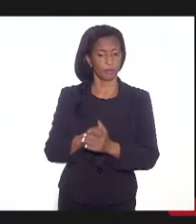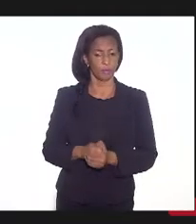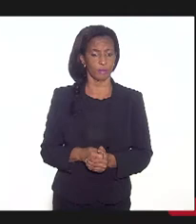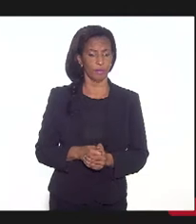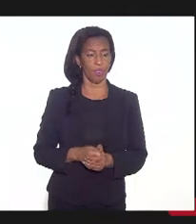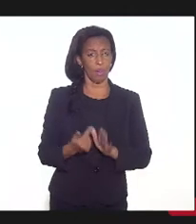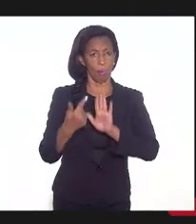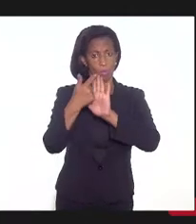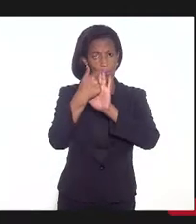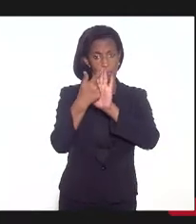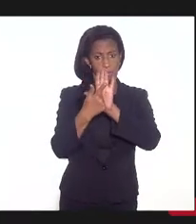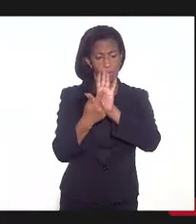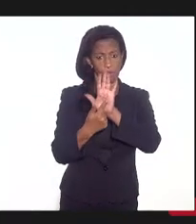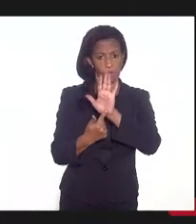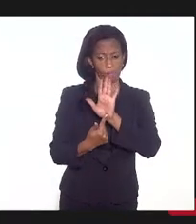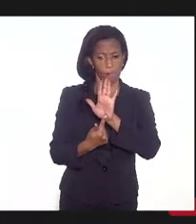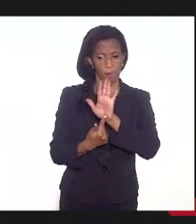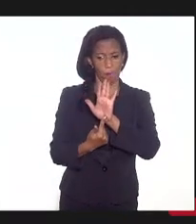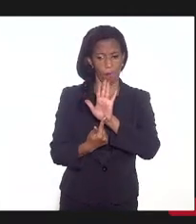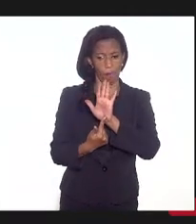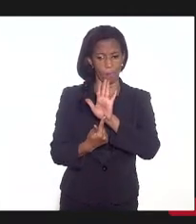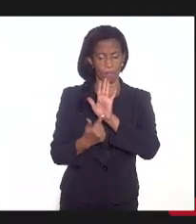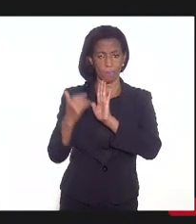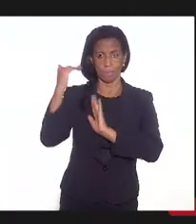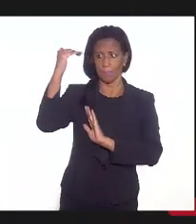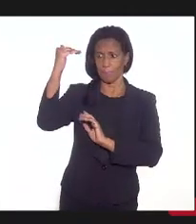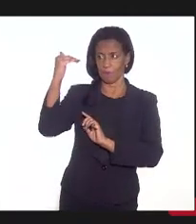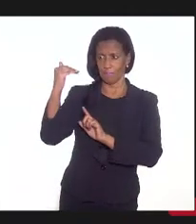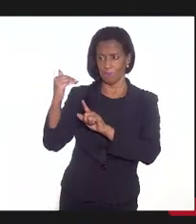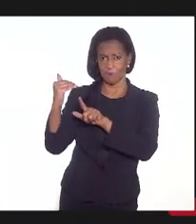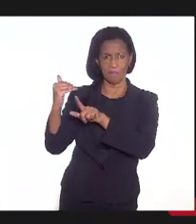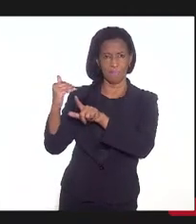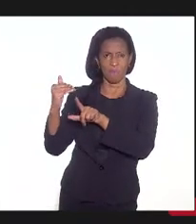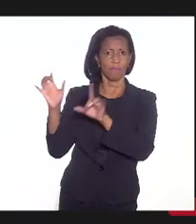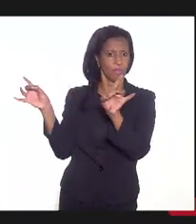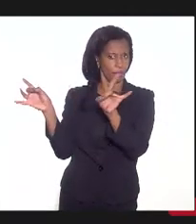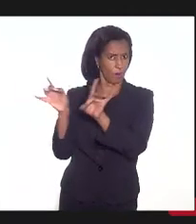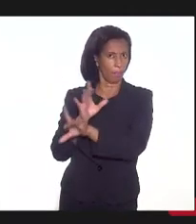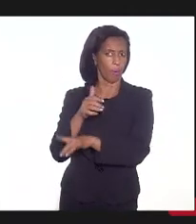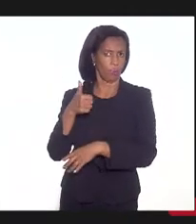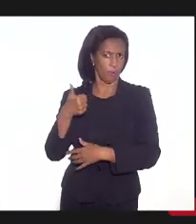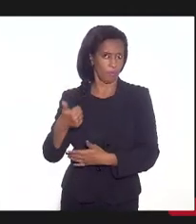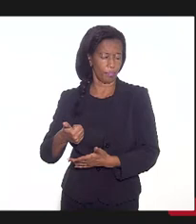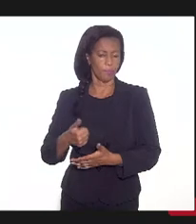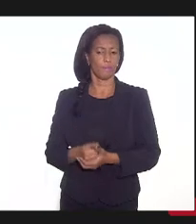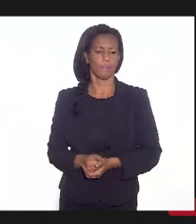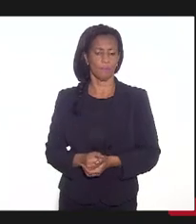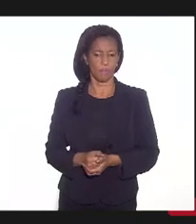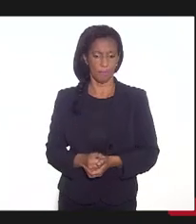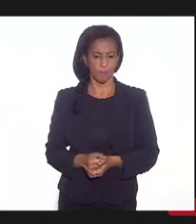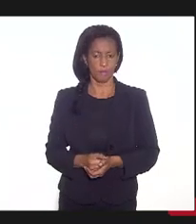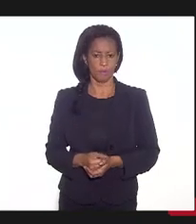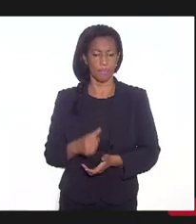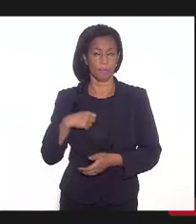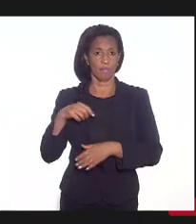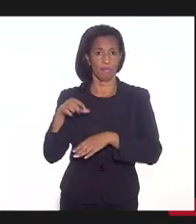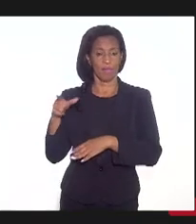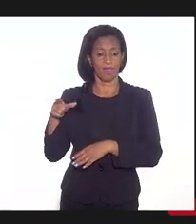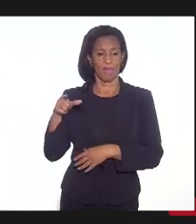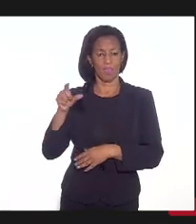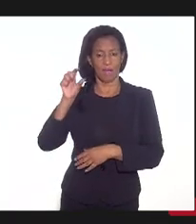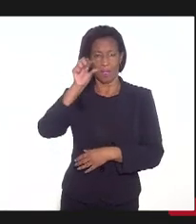aponta, boa parte já está executada, que é a que está como sim,